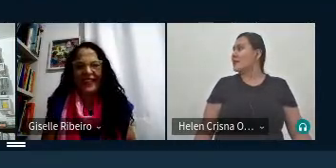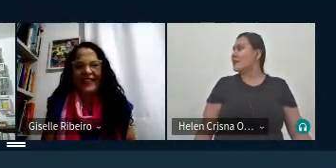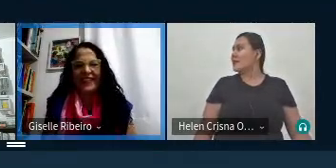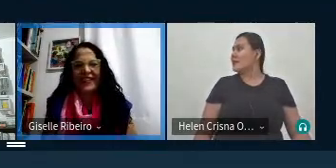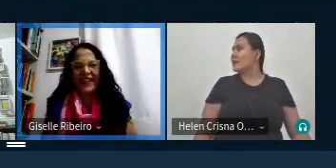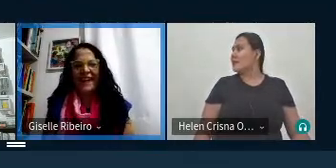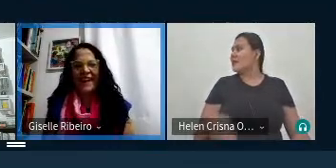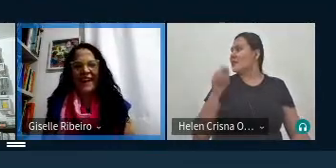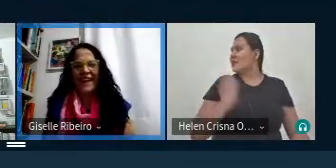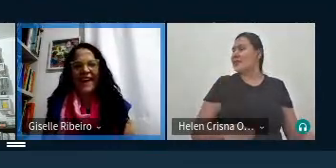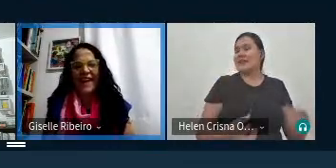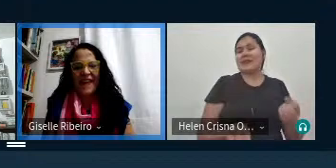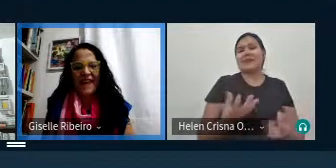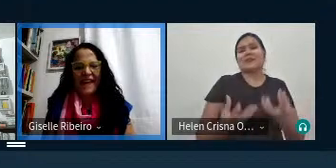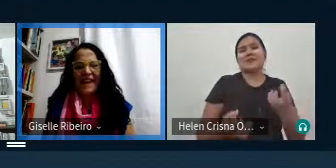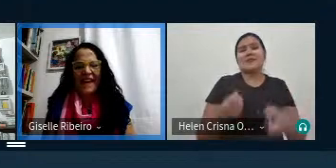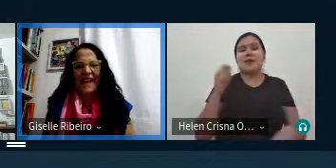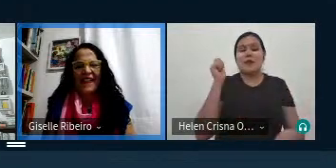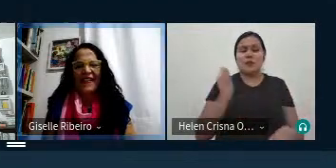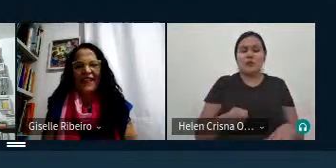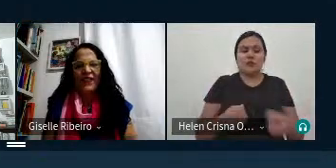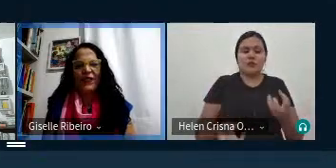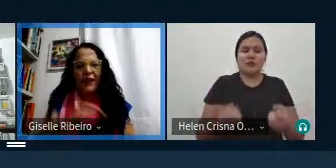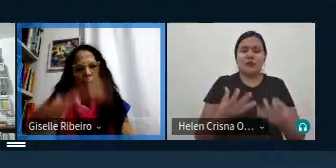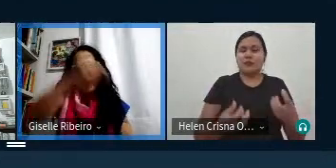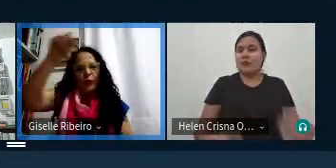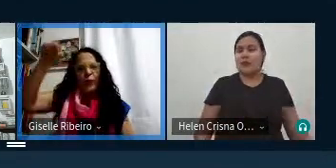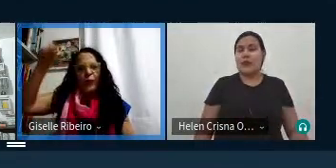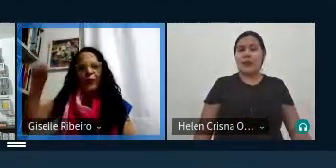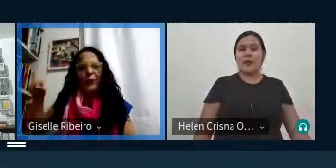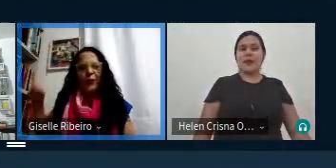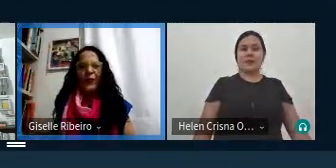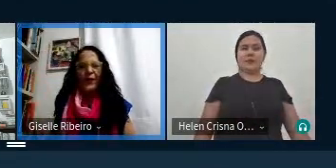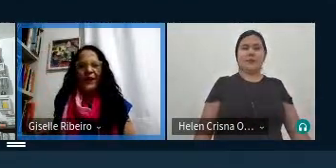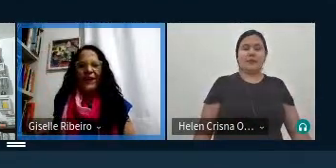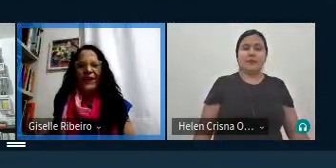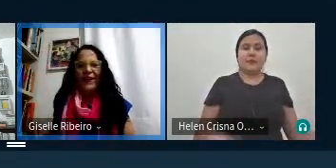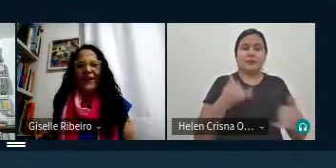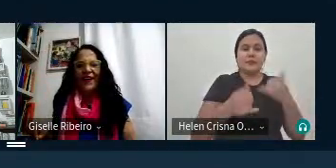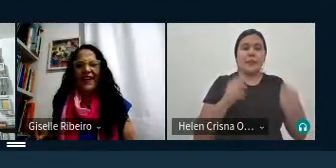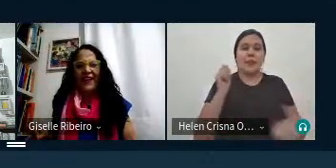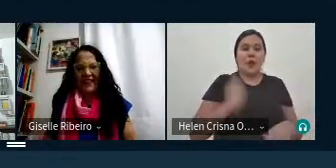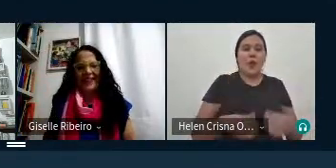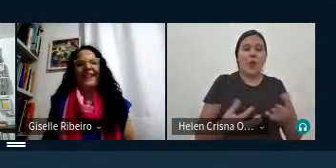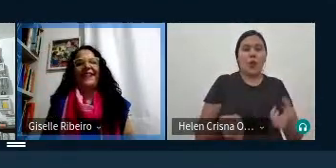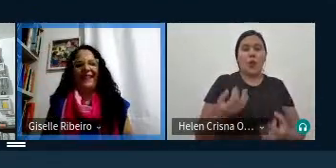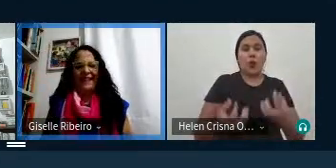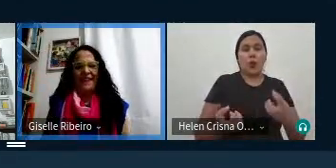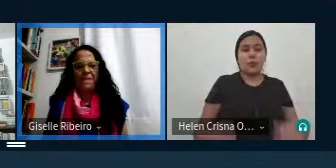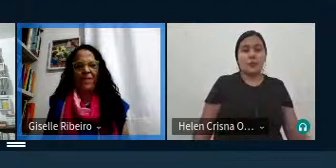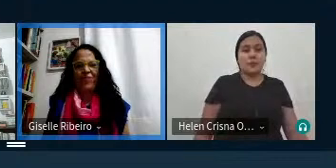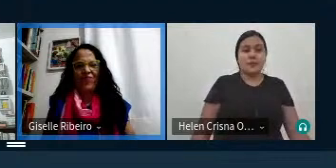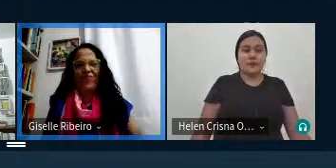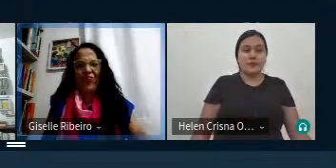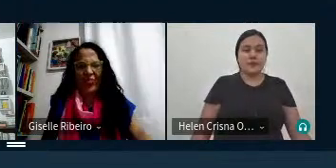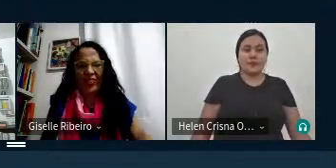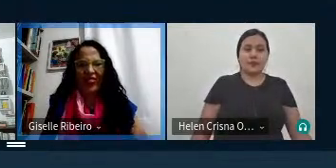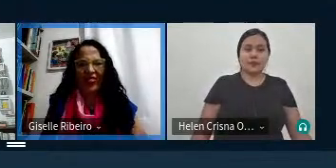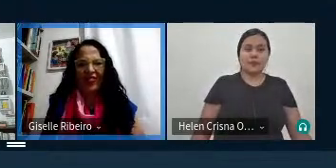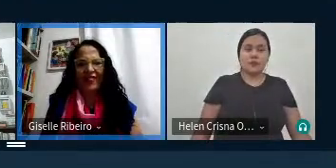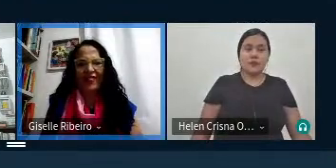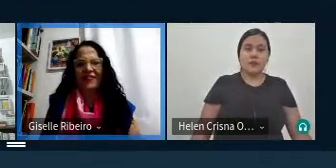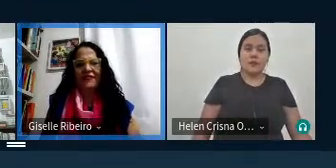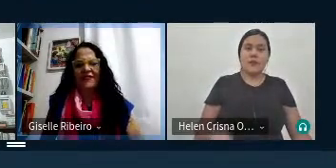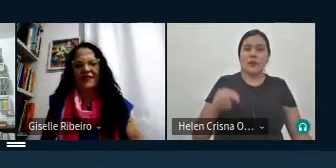do do do isso e a